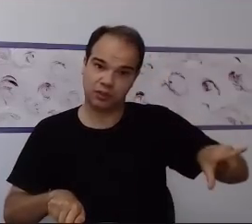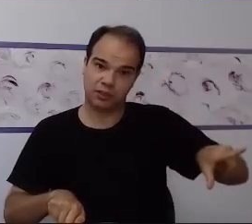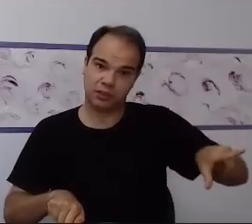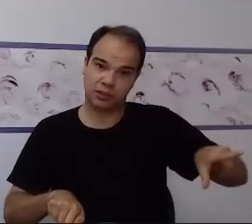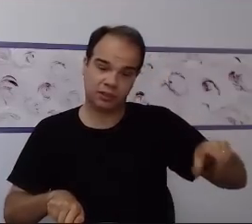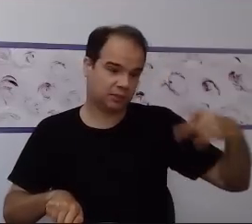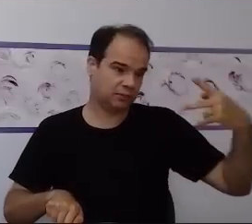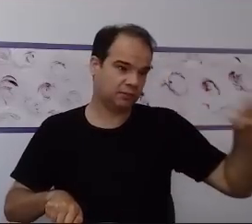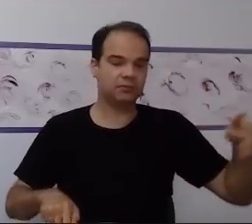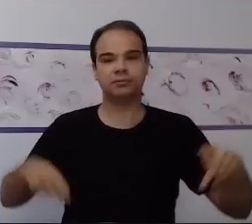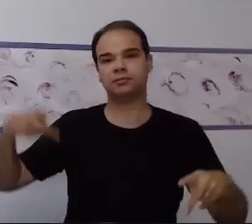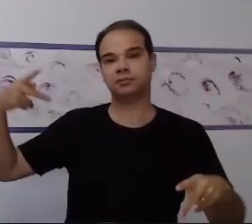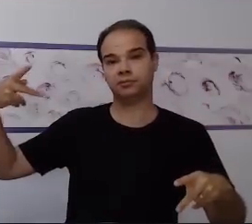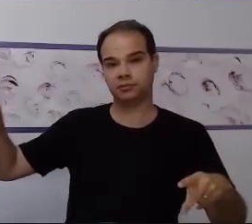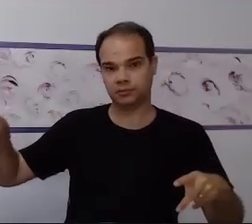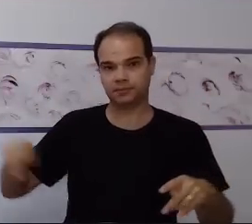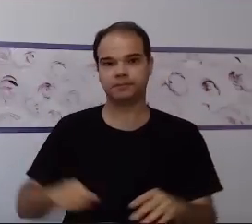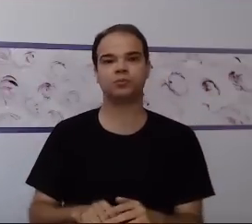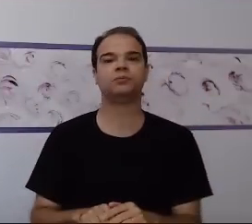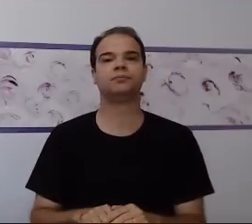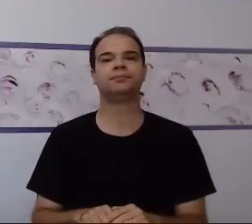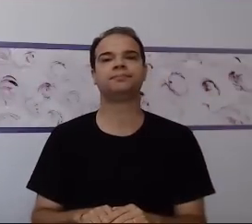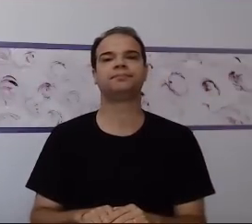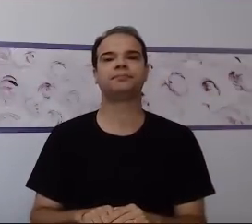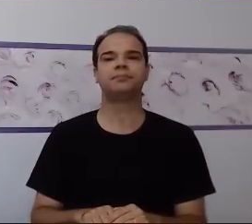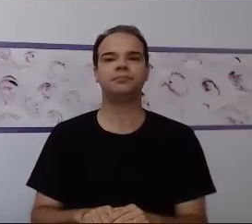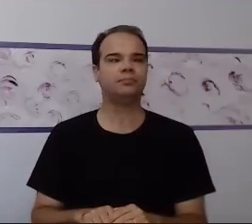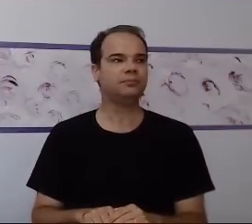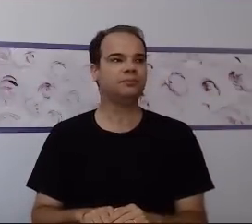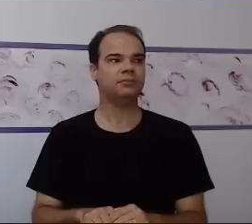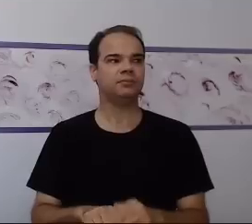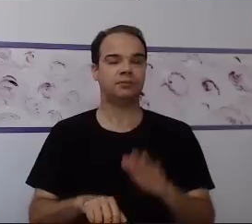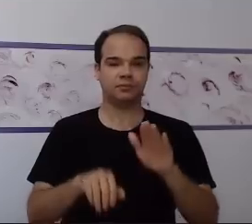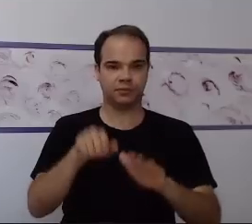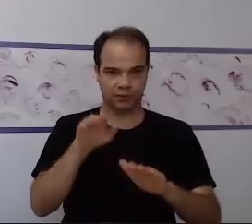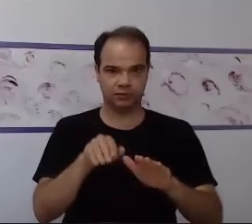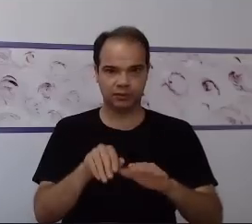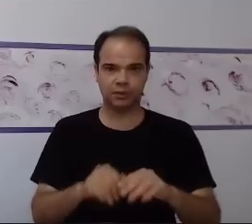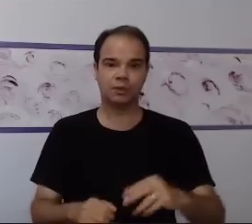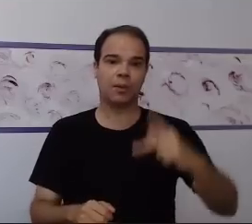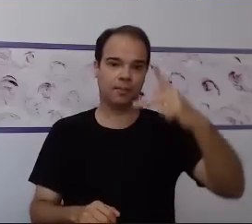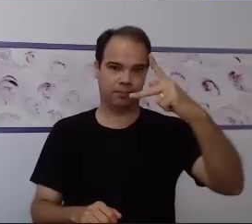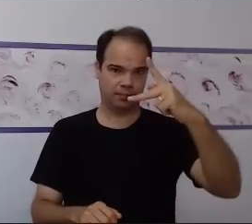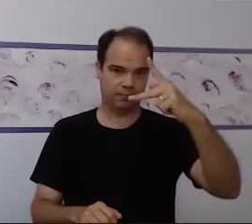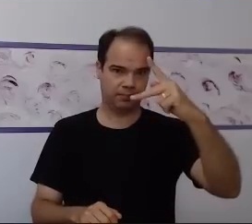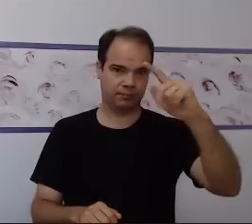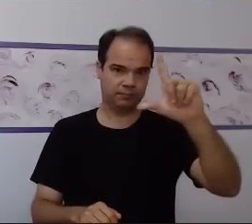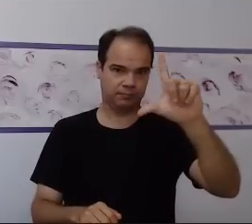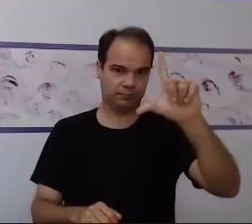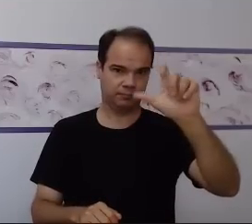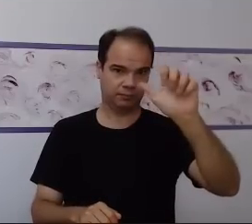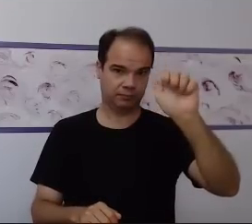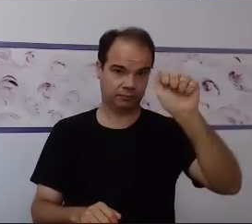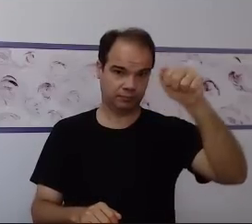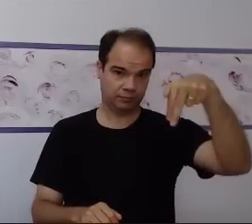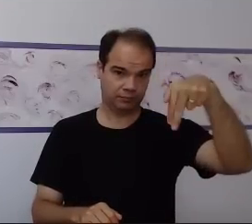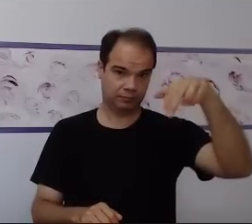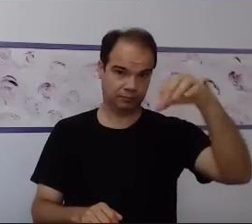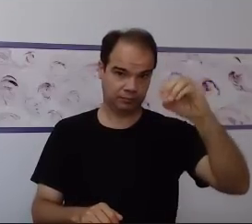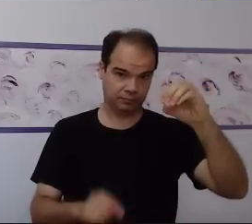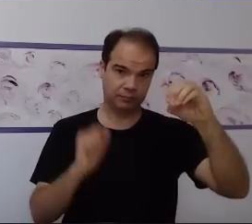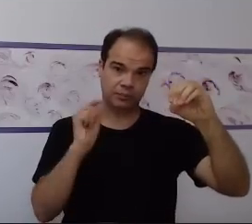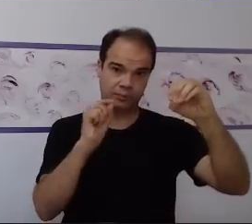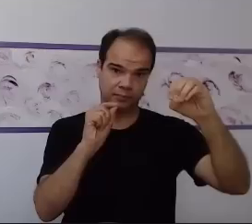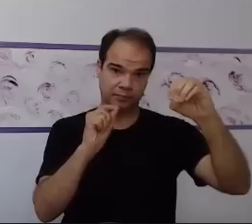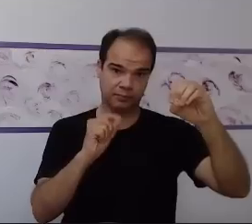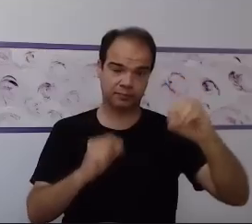Bem isso, bem isso. Muito bom. Só um adendo aqui, pessoal. Quando nós estamos falando em plano de questões individualizadas, nós estamos falando do PEI,